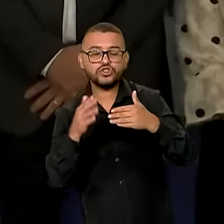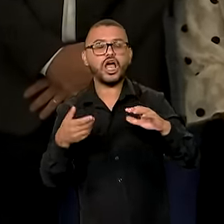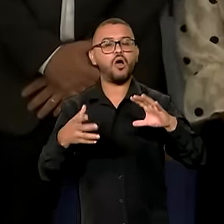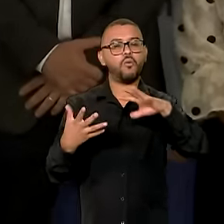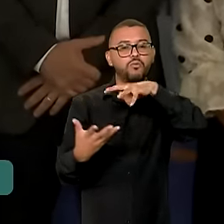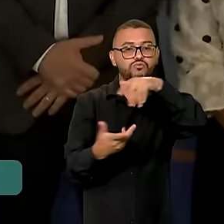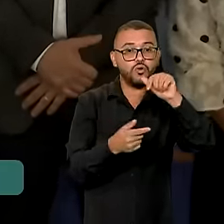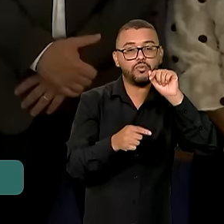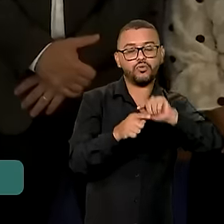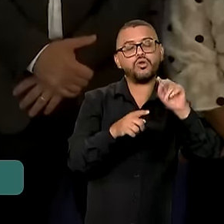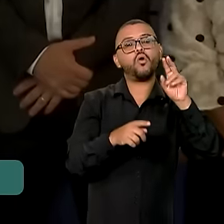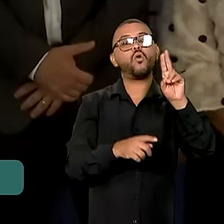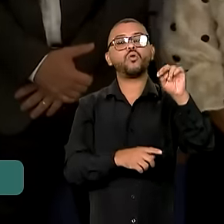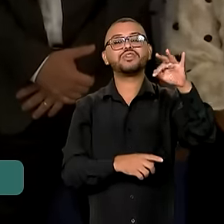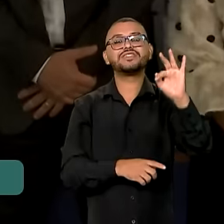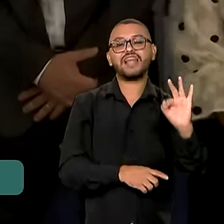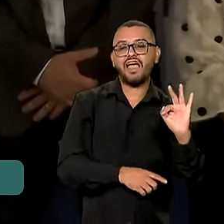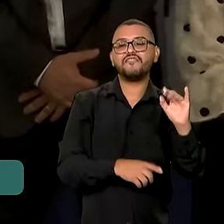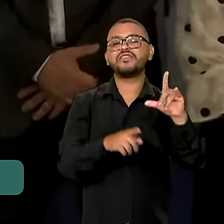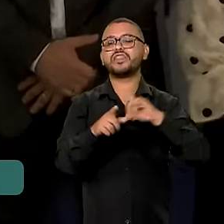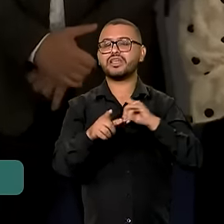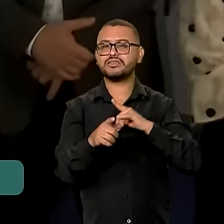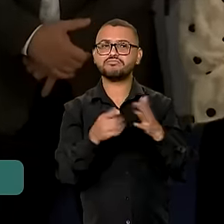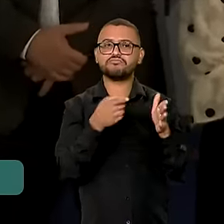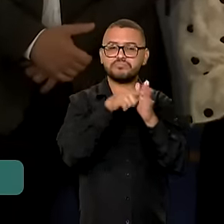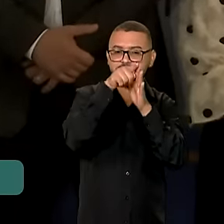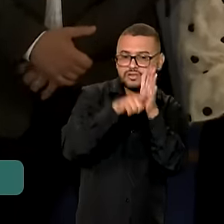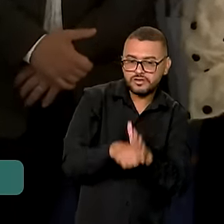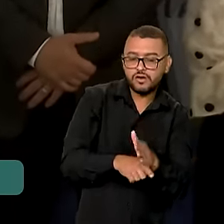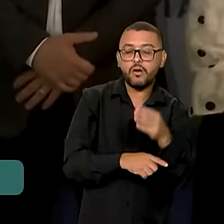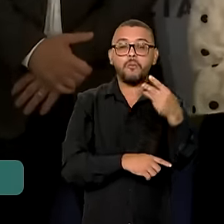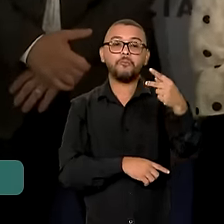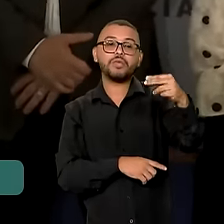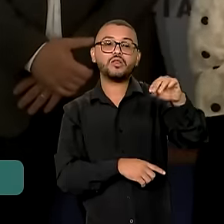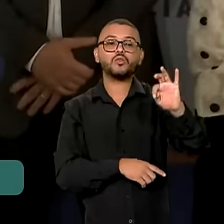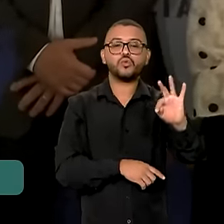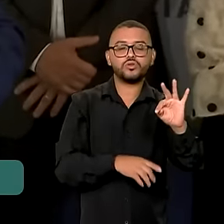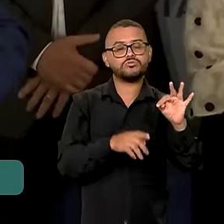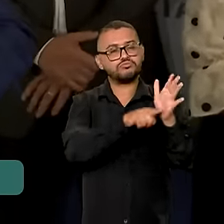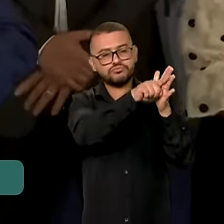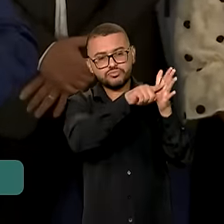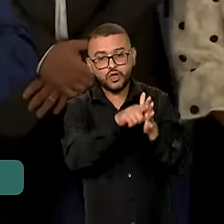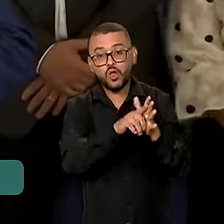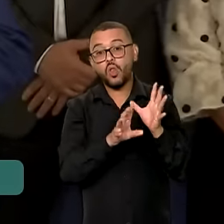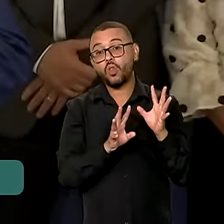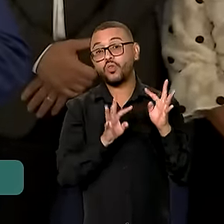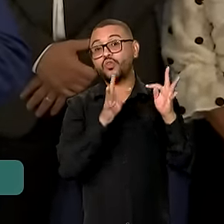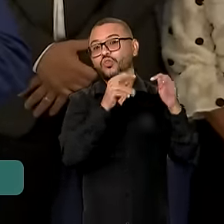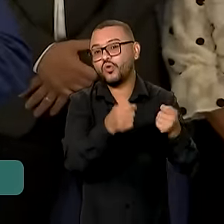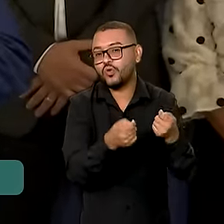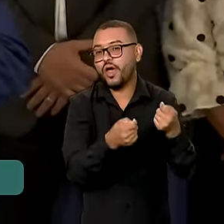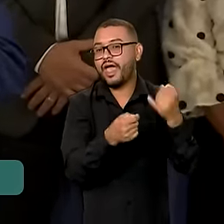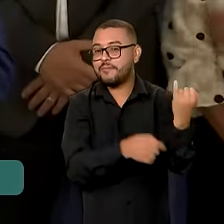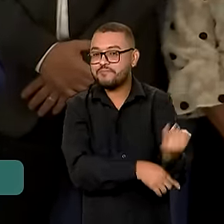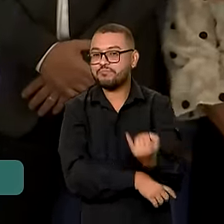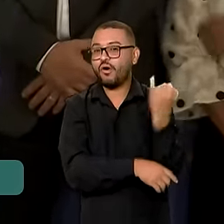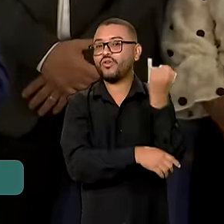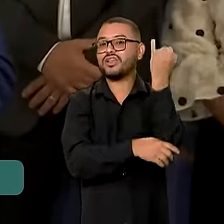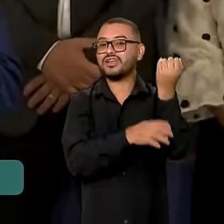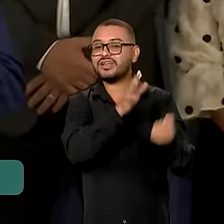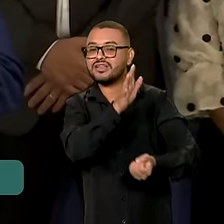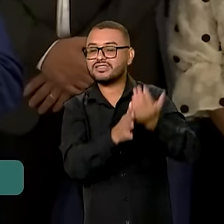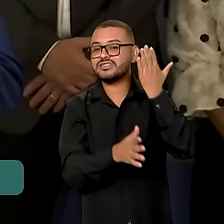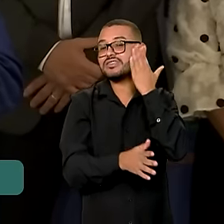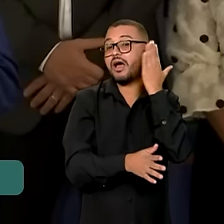estudo feito pelo Unicef e estudo feito pelo PNUD. Esses estudos são balizadores do que